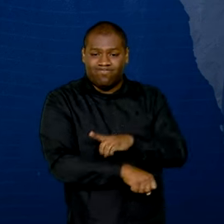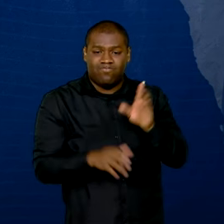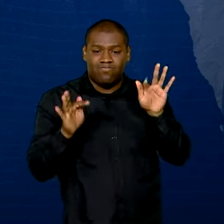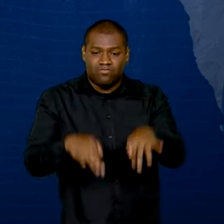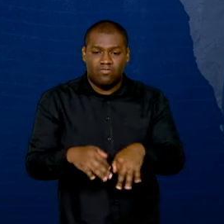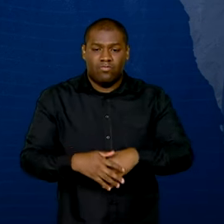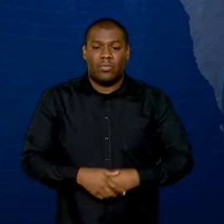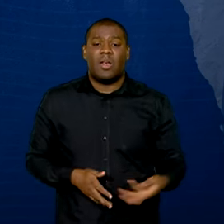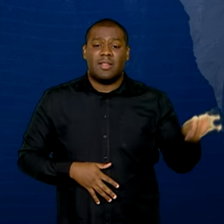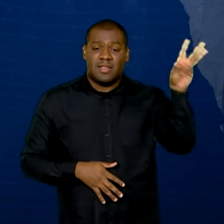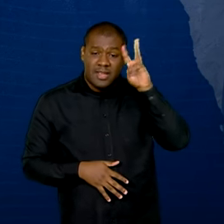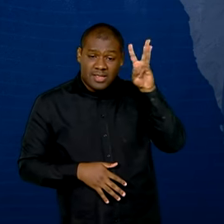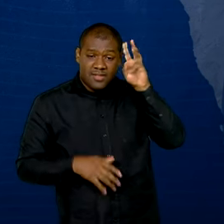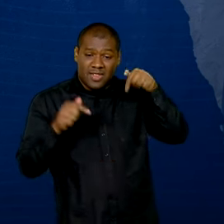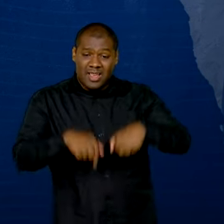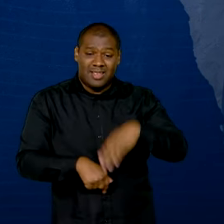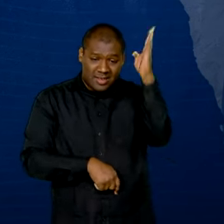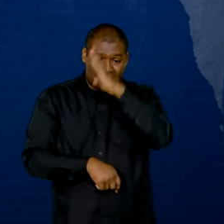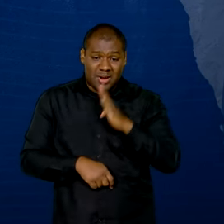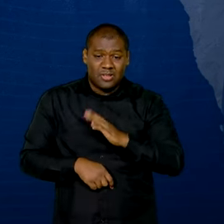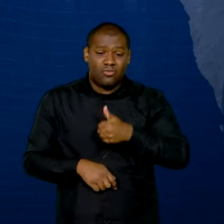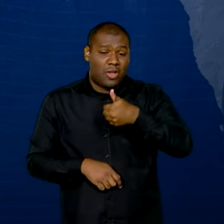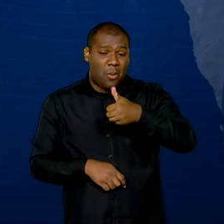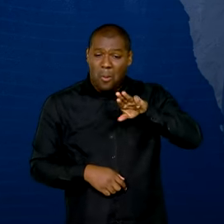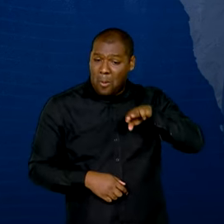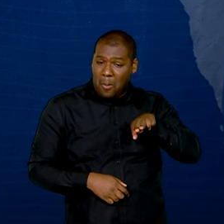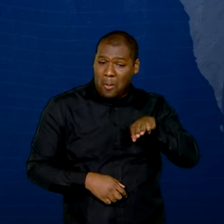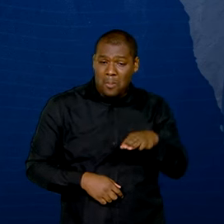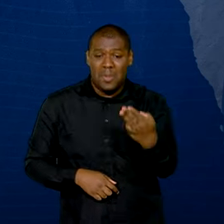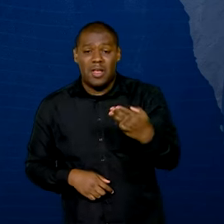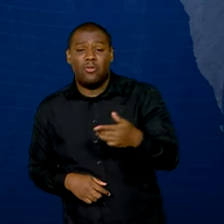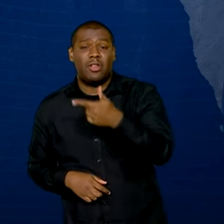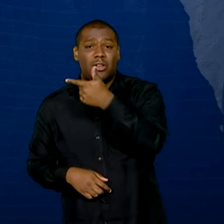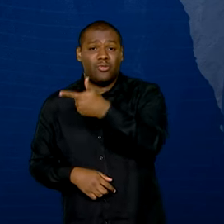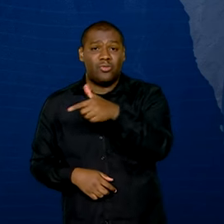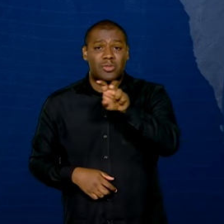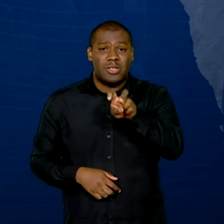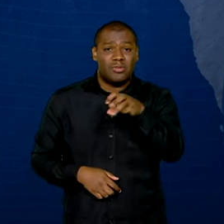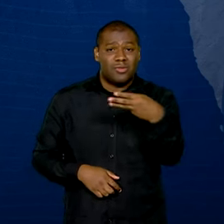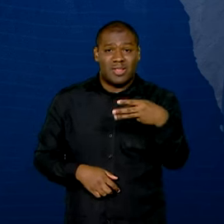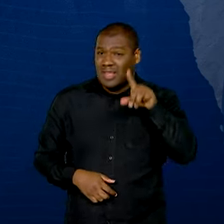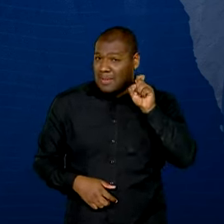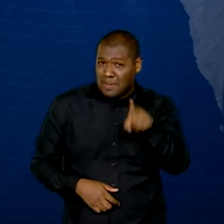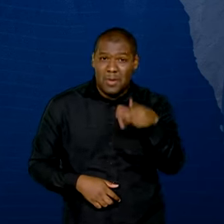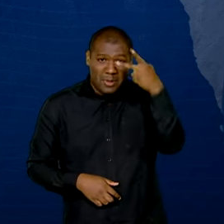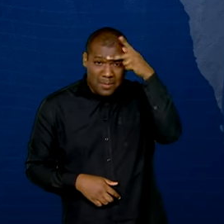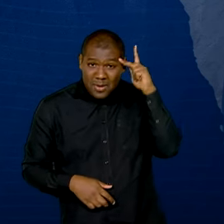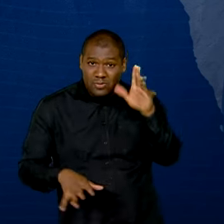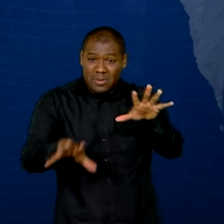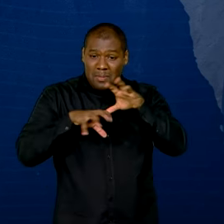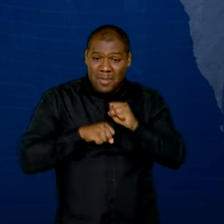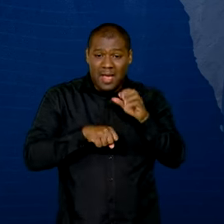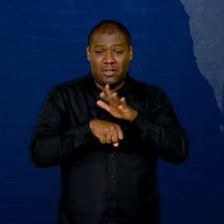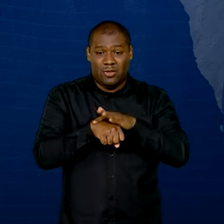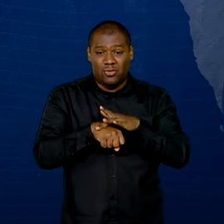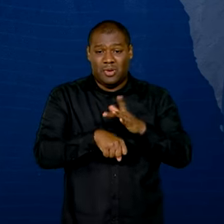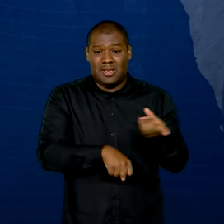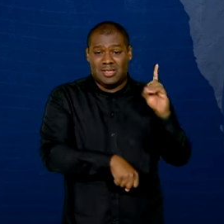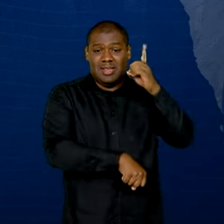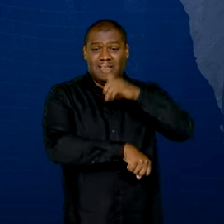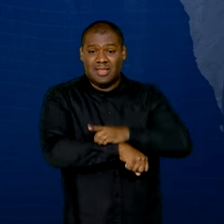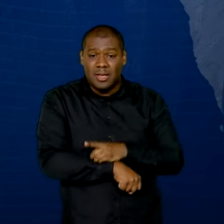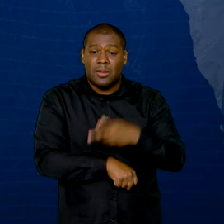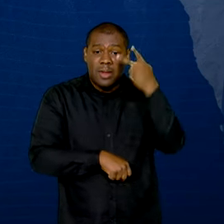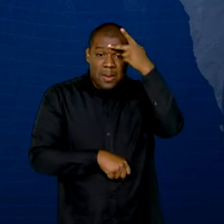terça-feira, o Brasil atingiu mais de 1 milhão e 253 mil casos de dengue. Há 299